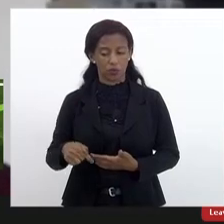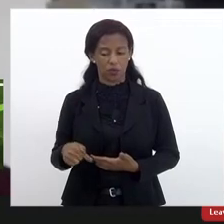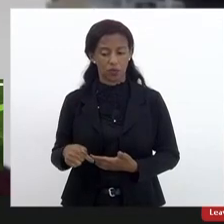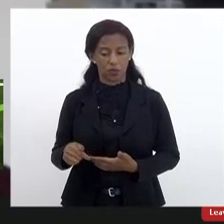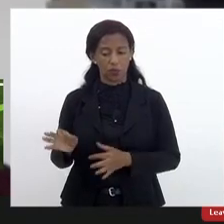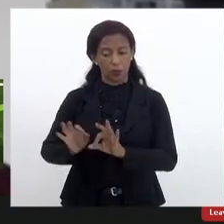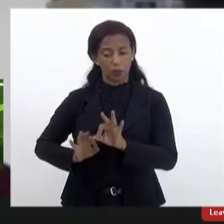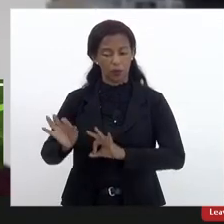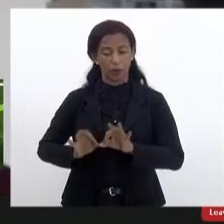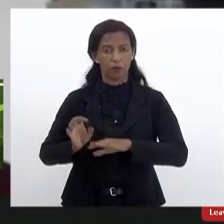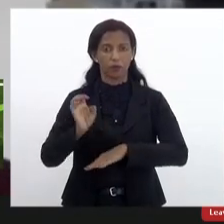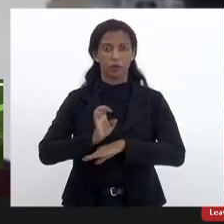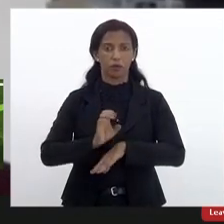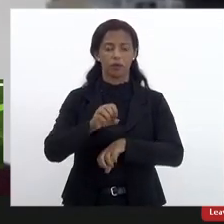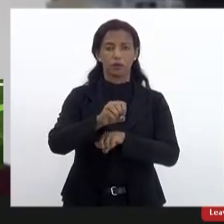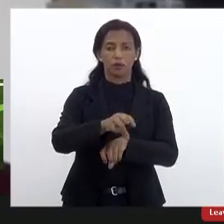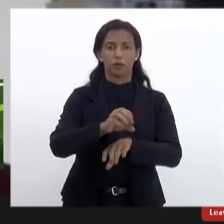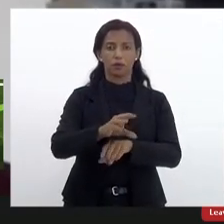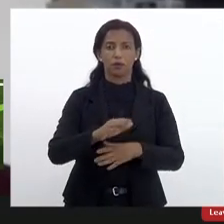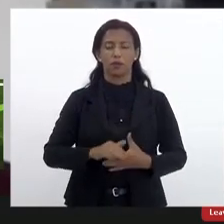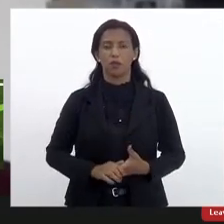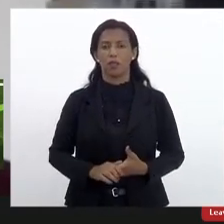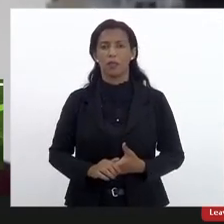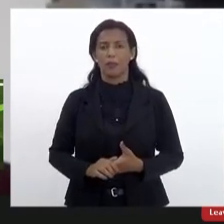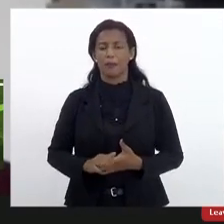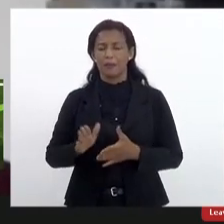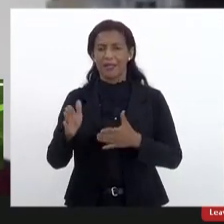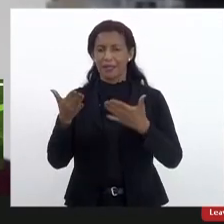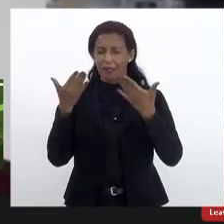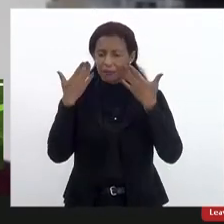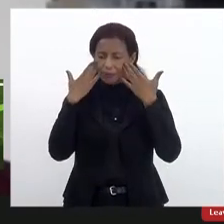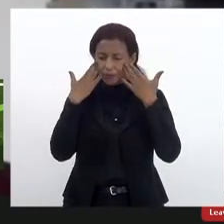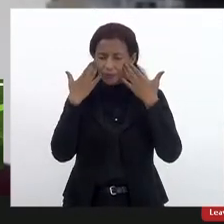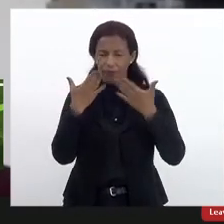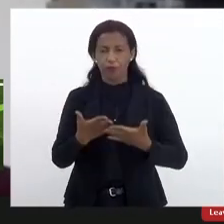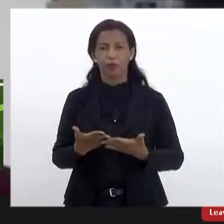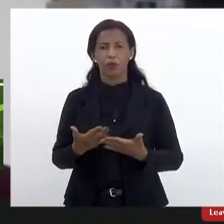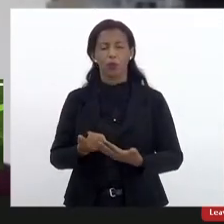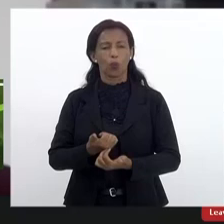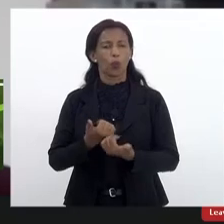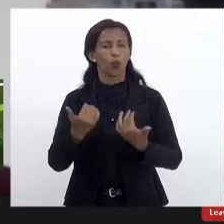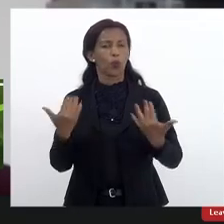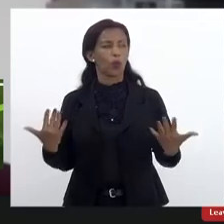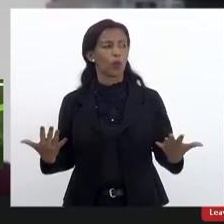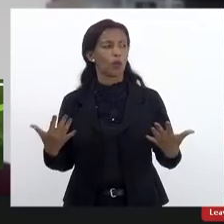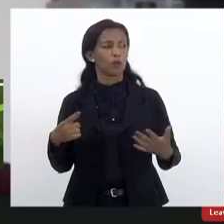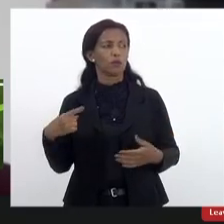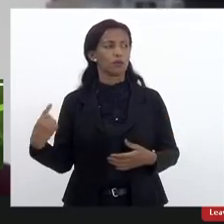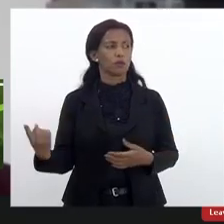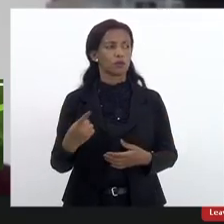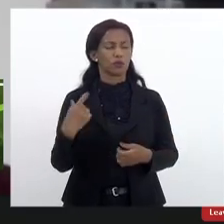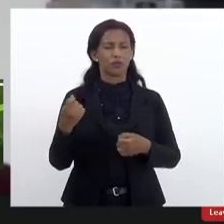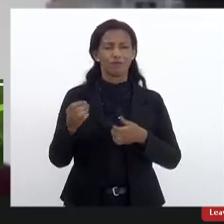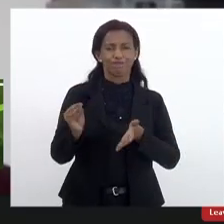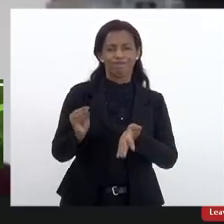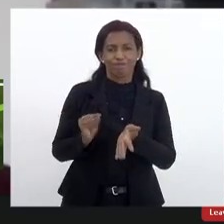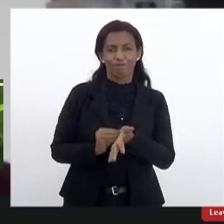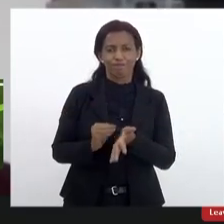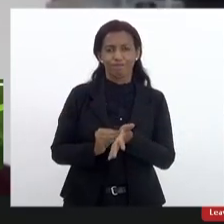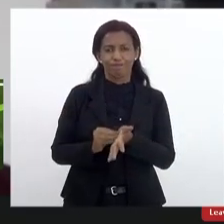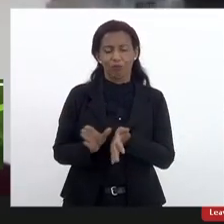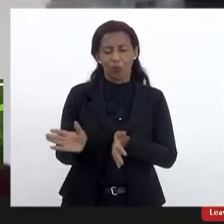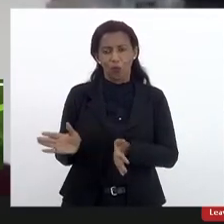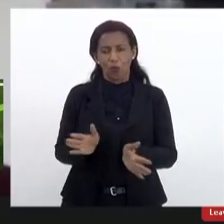plano estadual de educação ele é um pouco a expressão do quanto nos faz falta poder